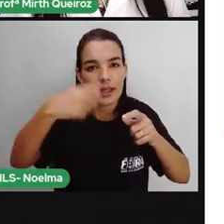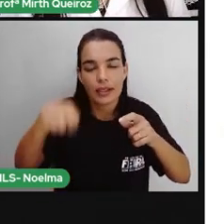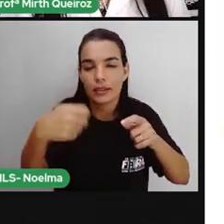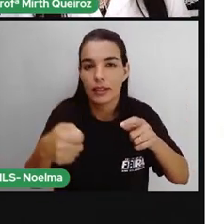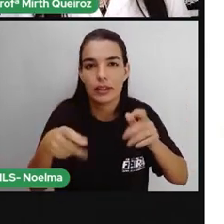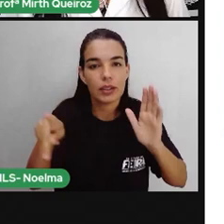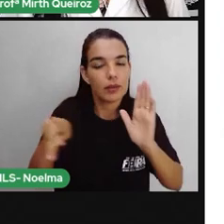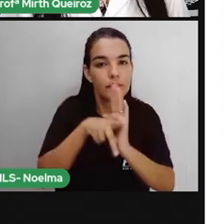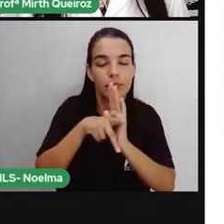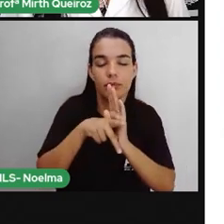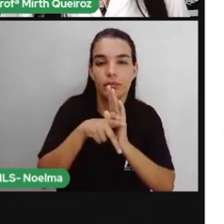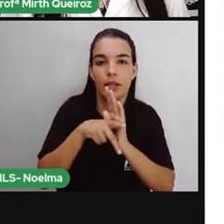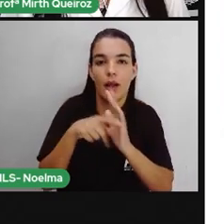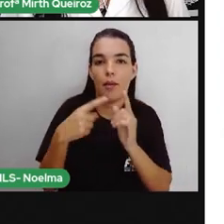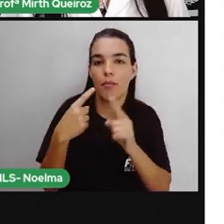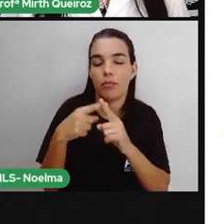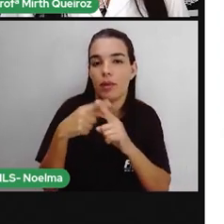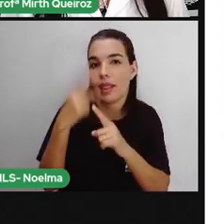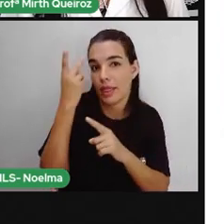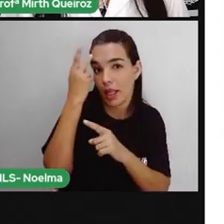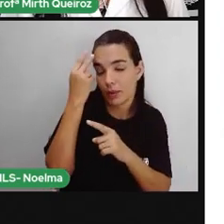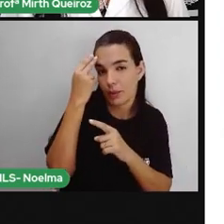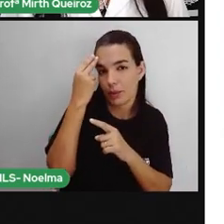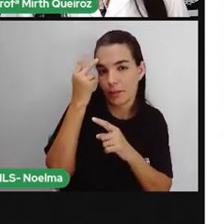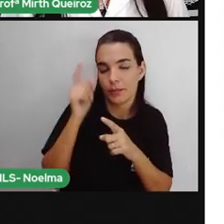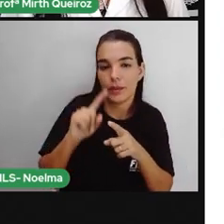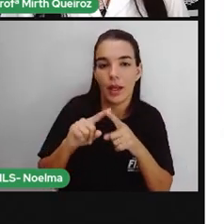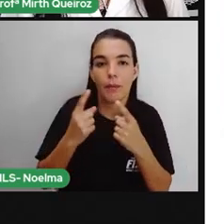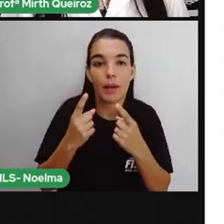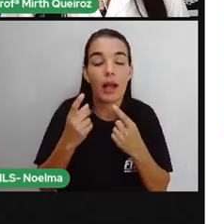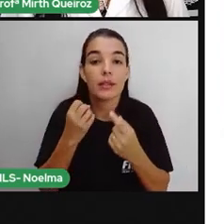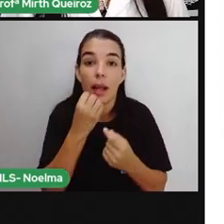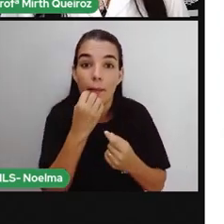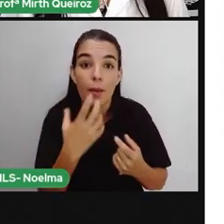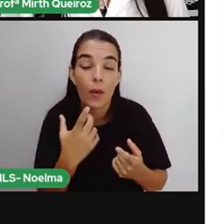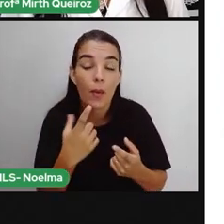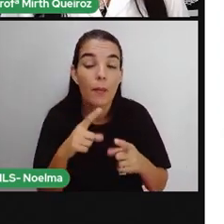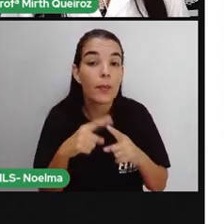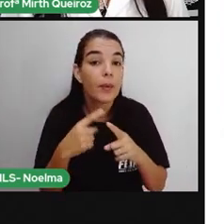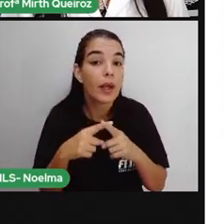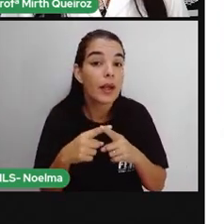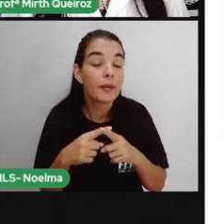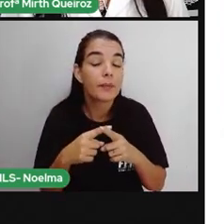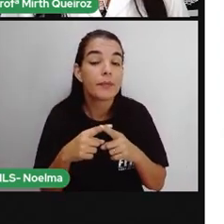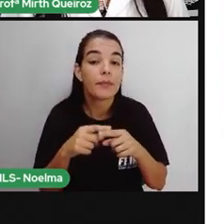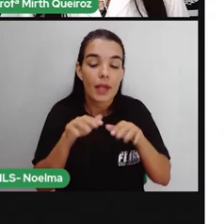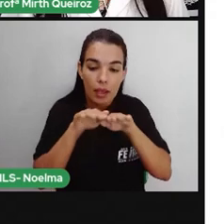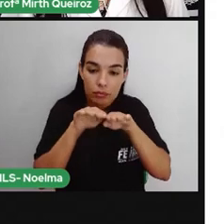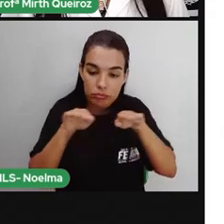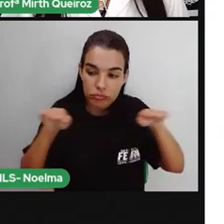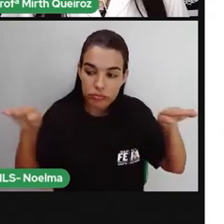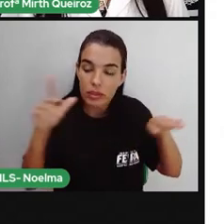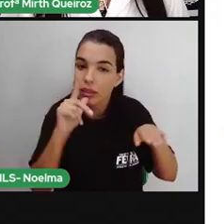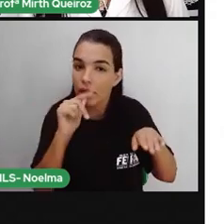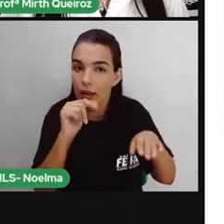Isso é uma dádiva. Mas, ao mesmo tempo, é prejudicial do ponto de vista agrícola, pois essa inundação,